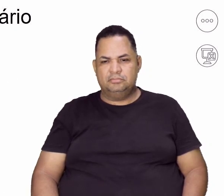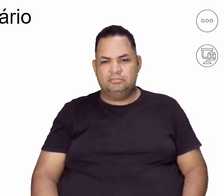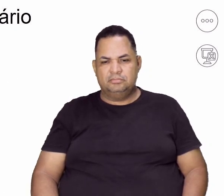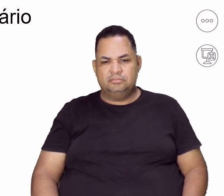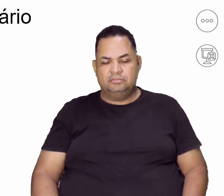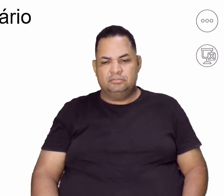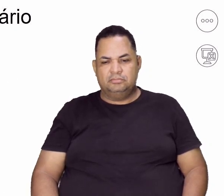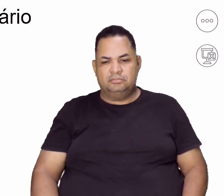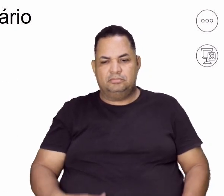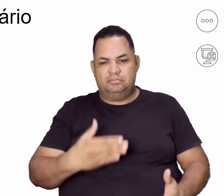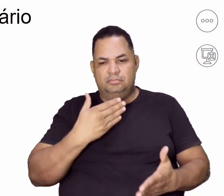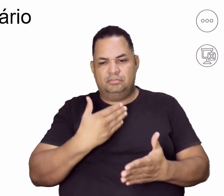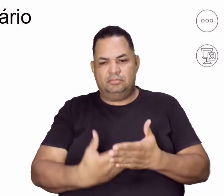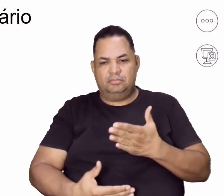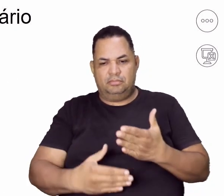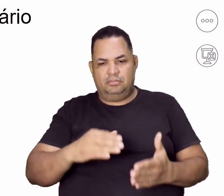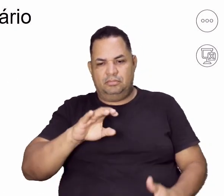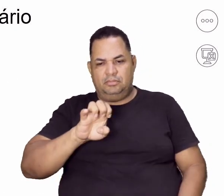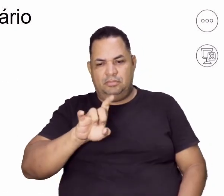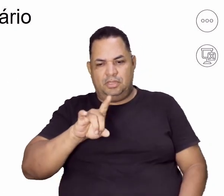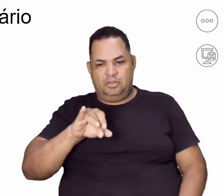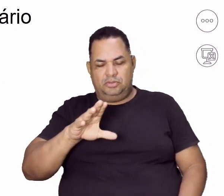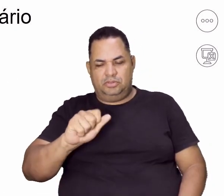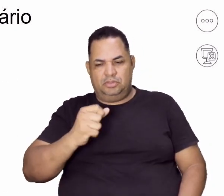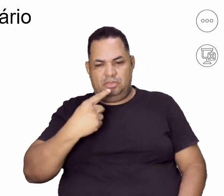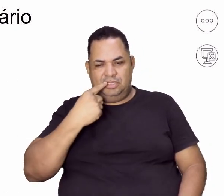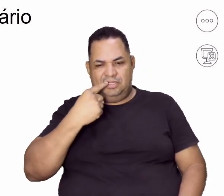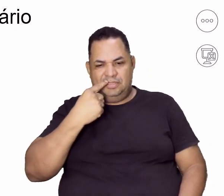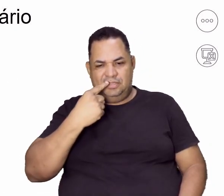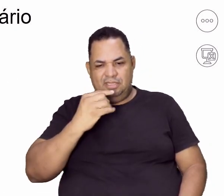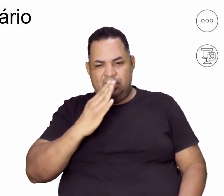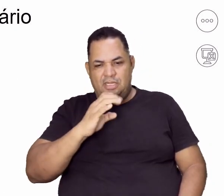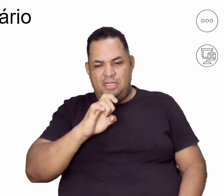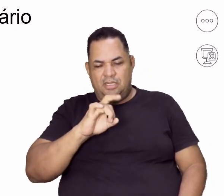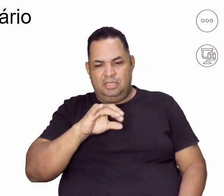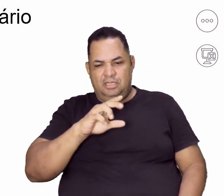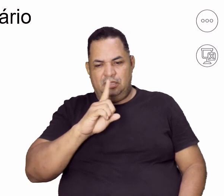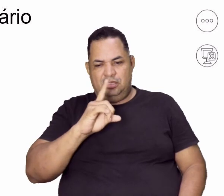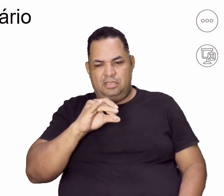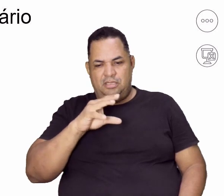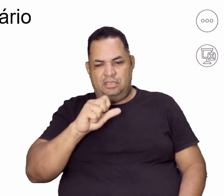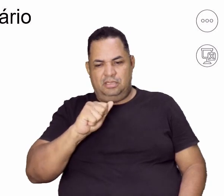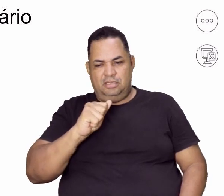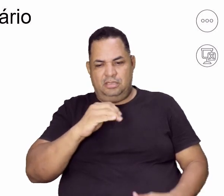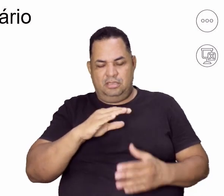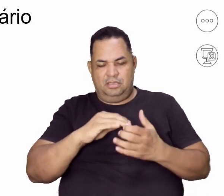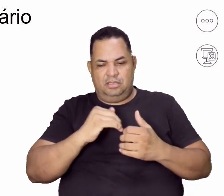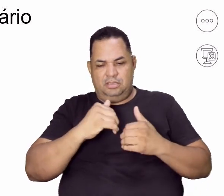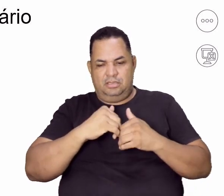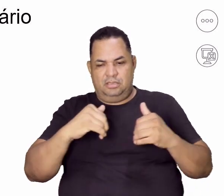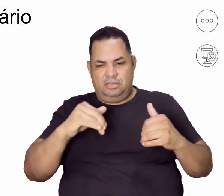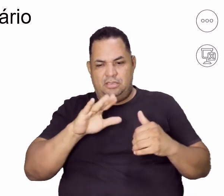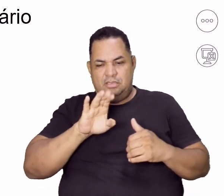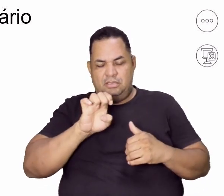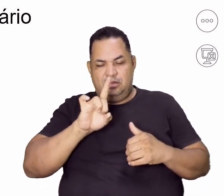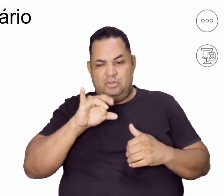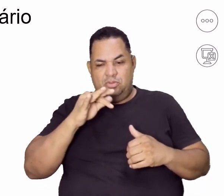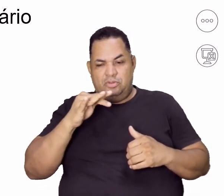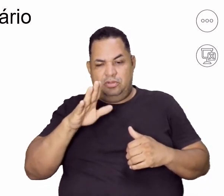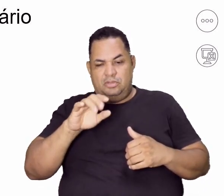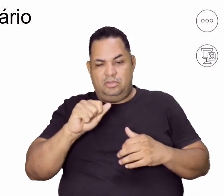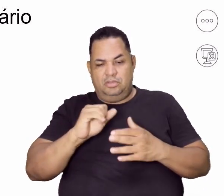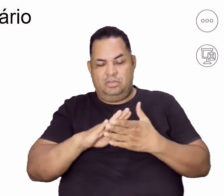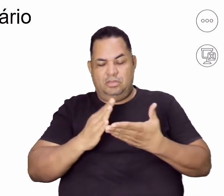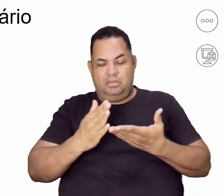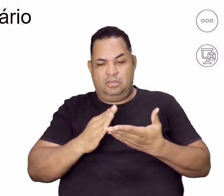Perda de esmalte dentário, cáries dentárias, ruptura do esôfago. Vocês percebam que tá se